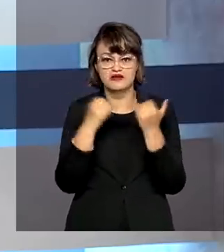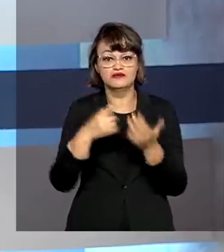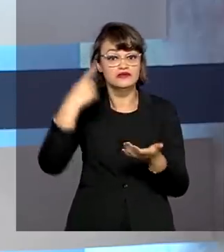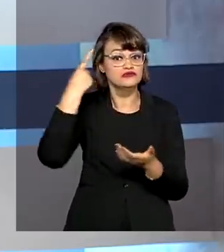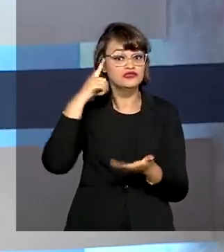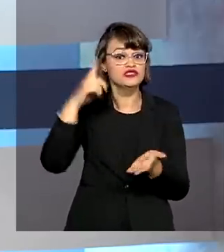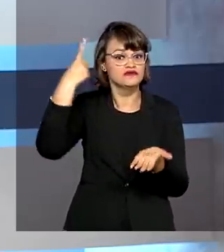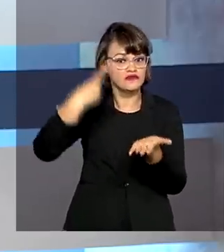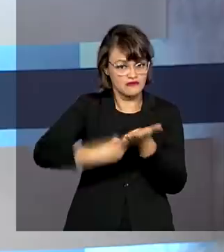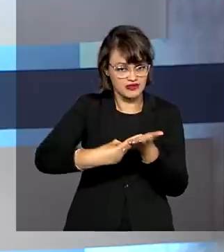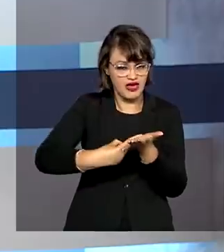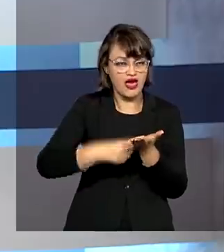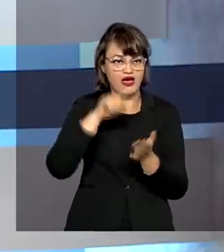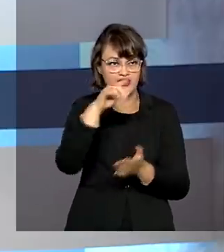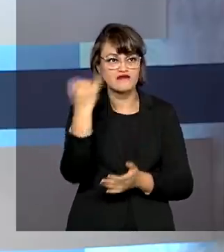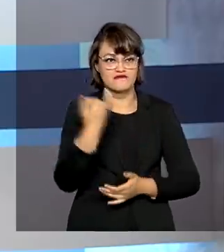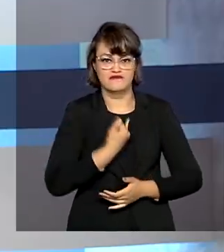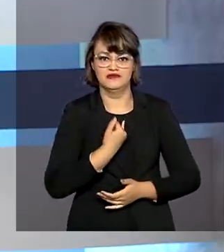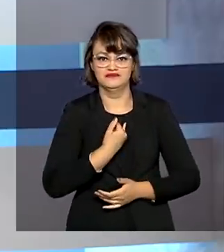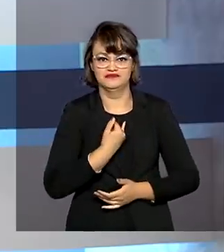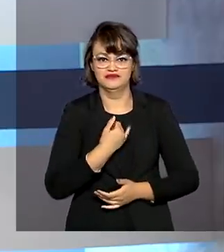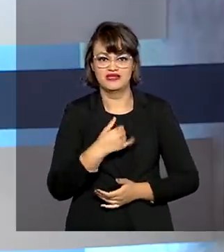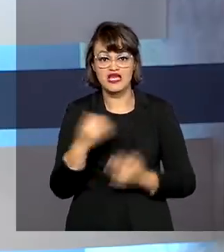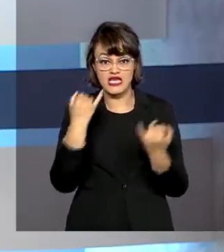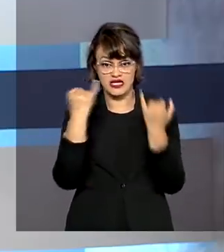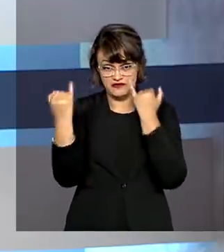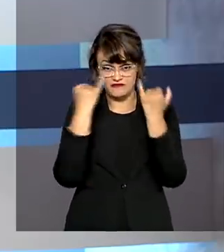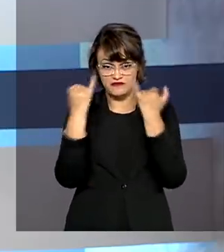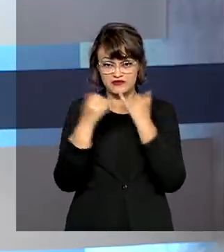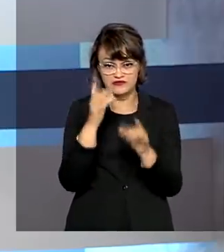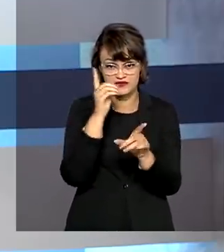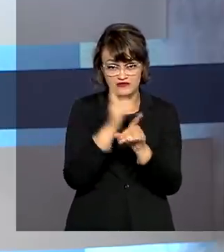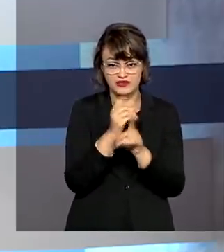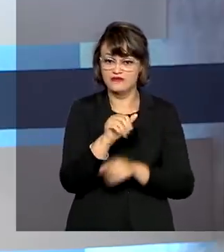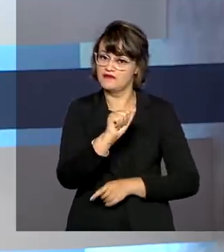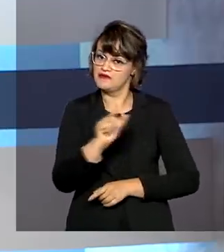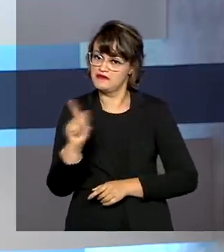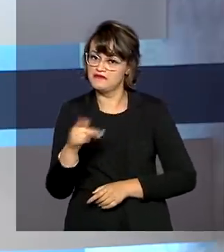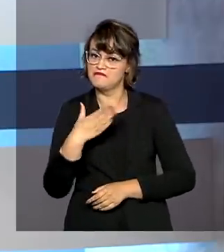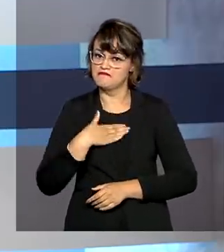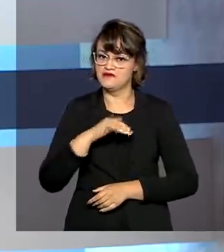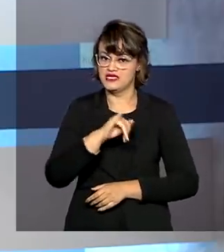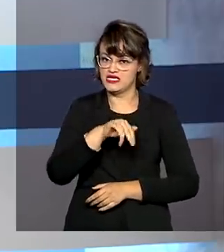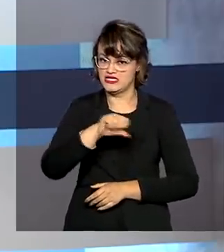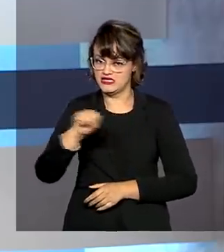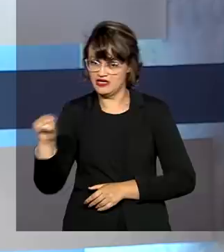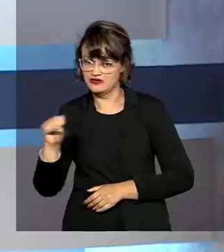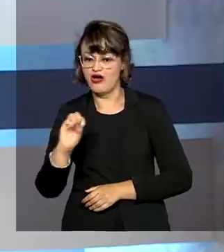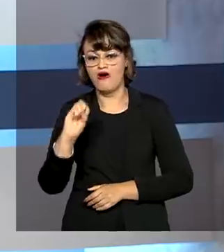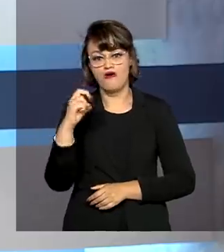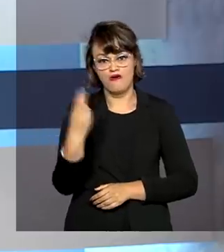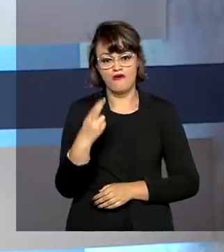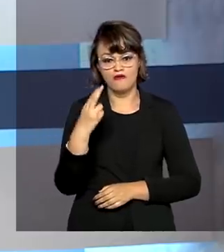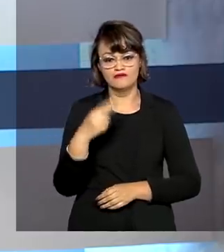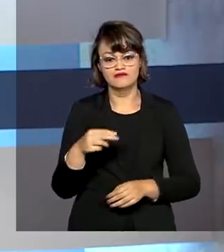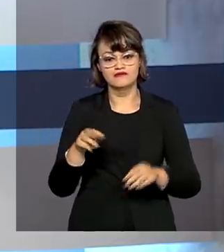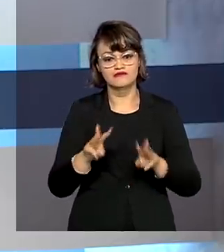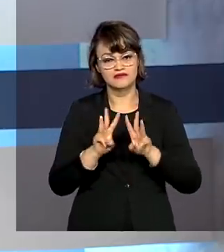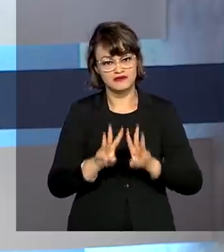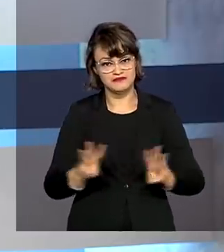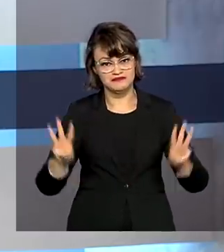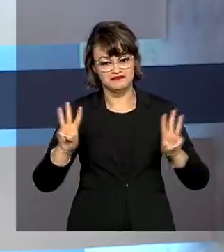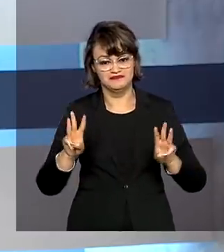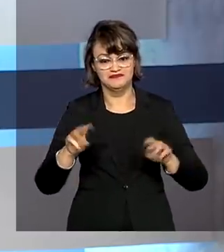agendamento presencial. Lembrando que as informações podem ser obtidas pelo aplicativo Meu INSS ou pela central de